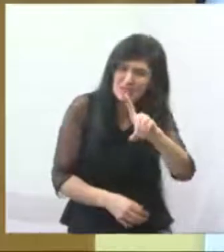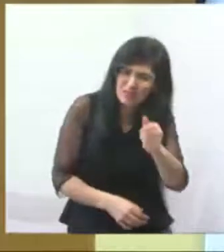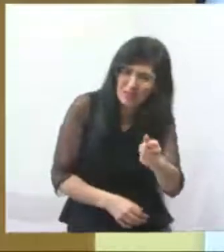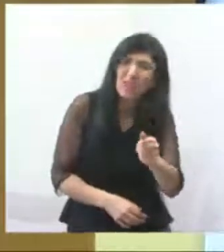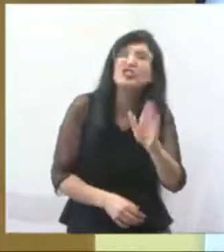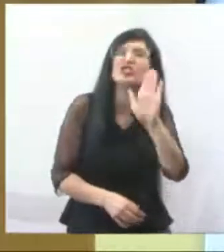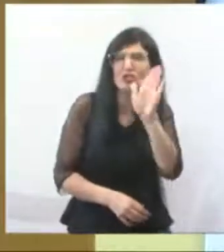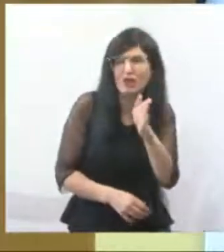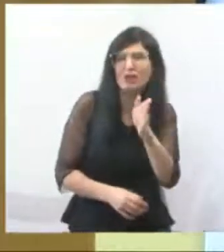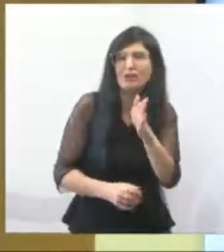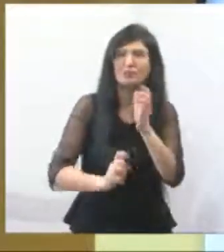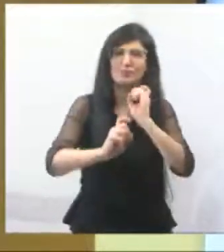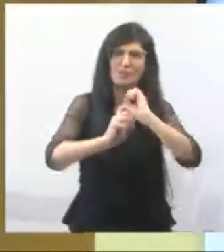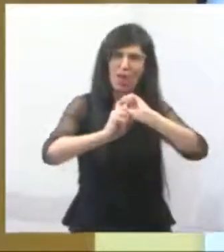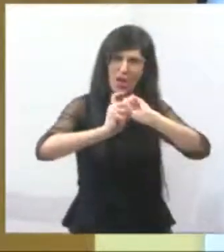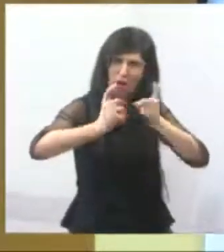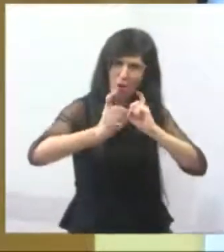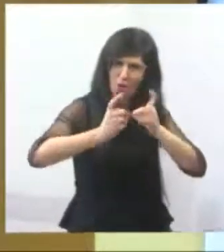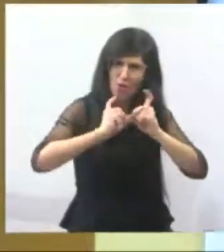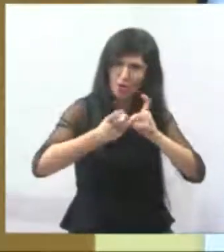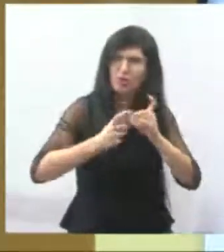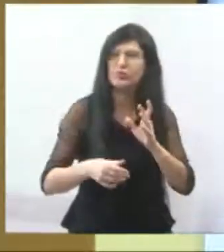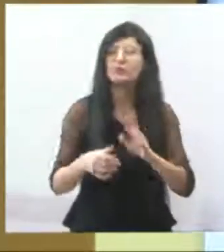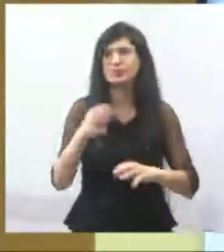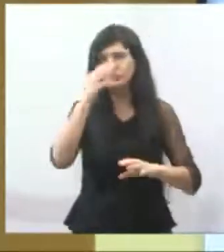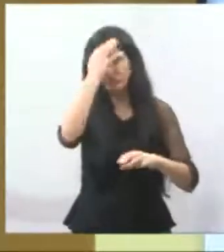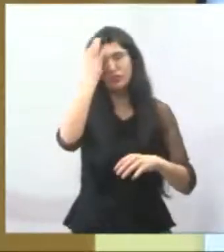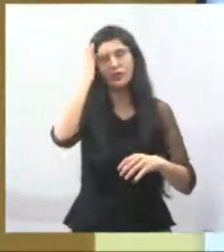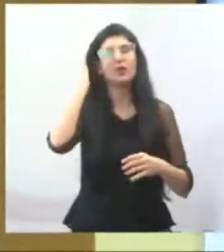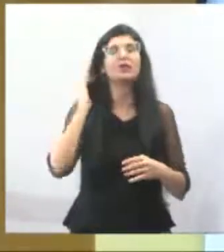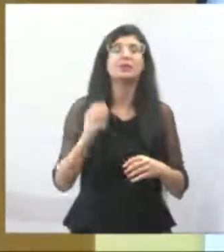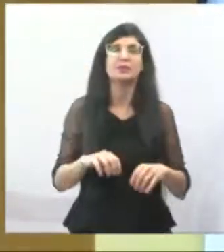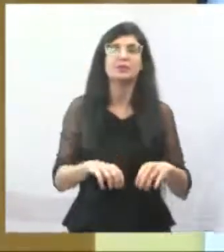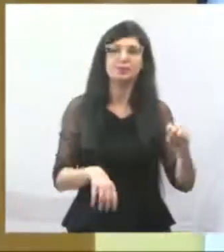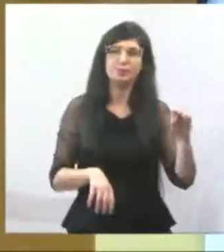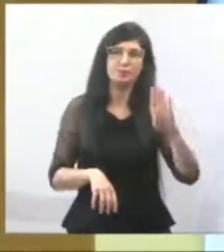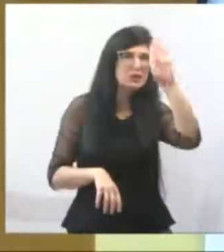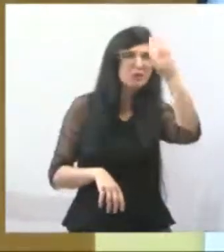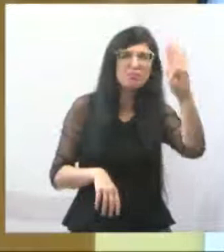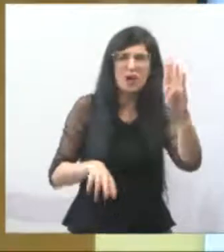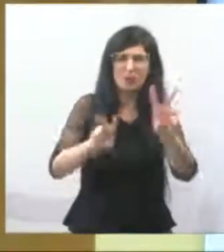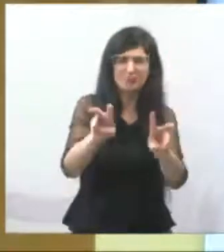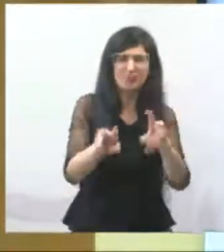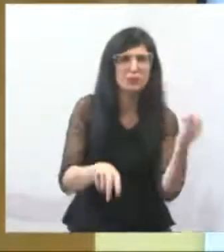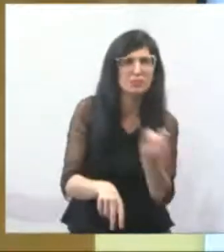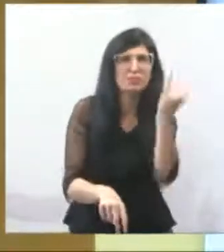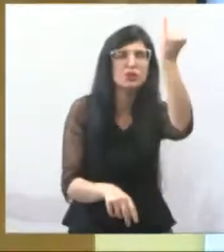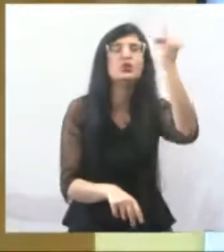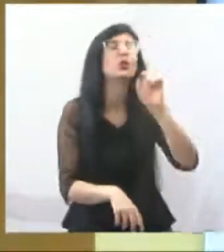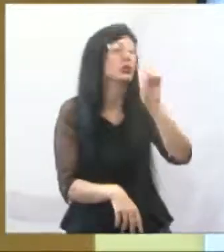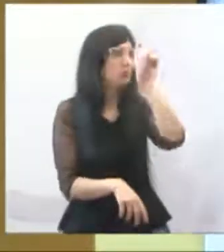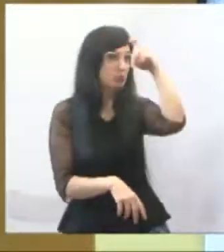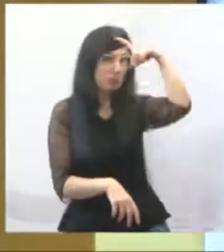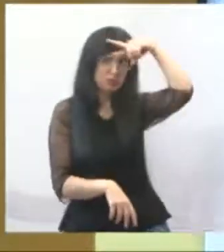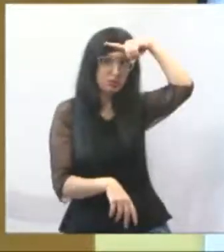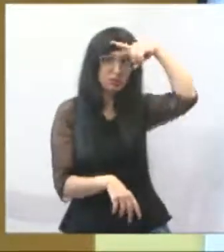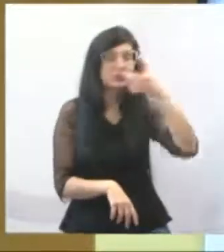mais comentados. Vocês sabem que continuo atendendo vocês nas unidades de saúde,